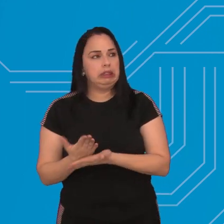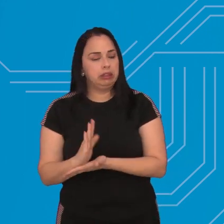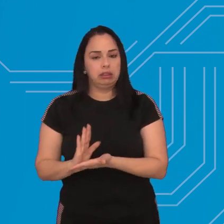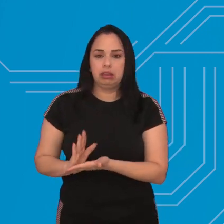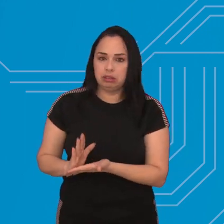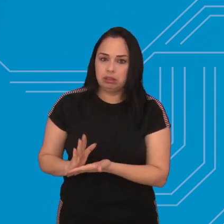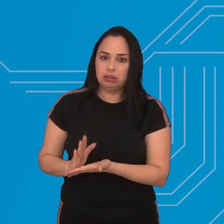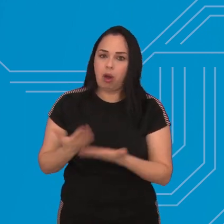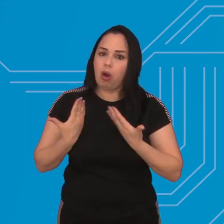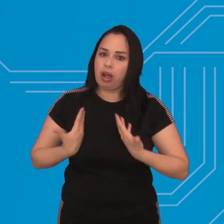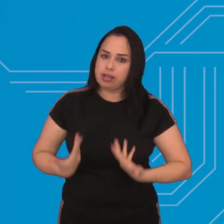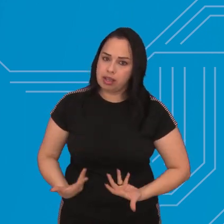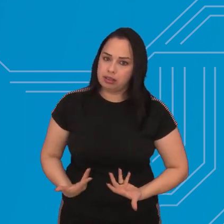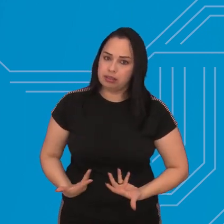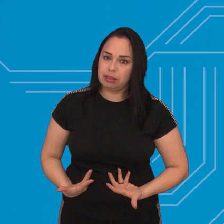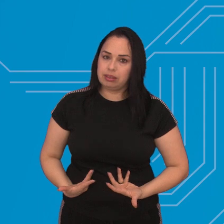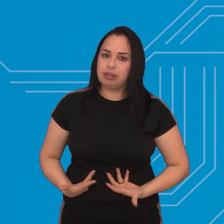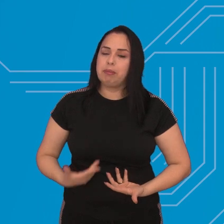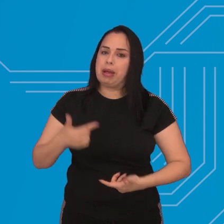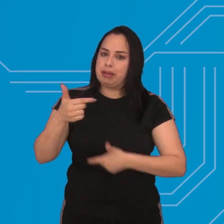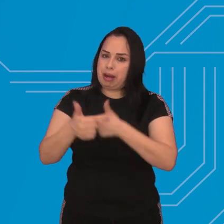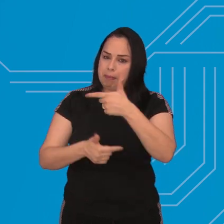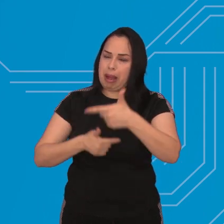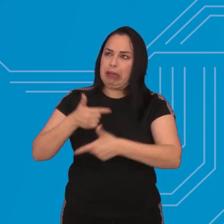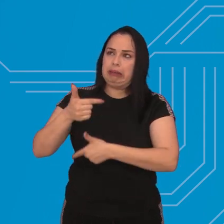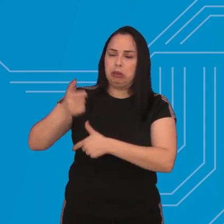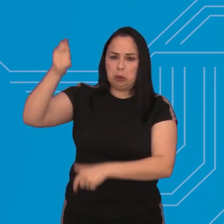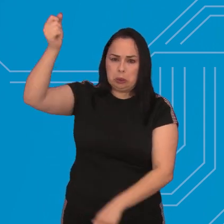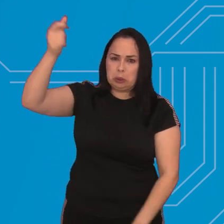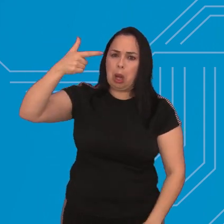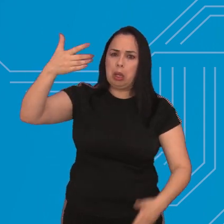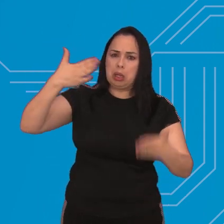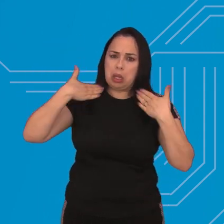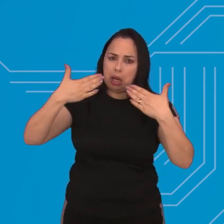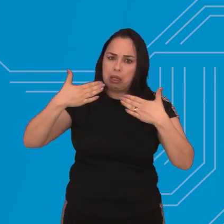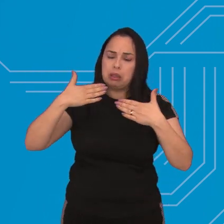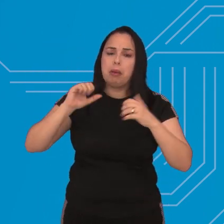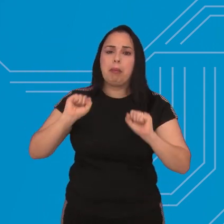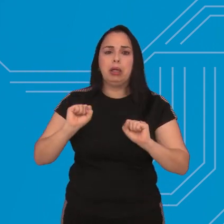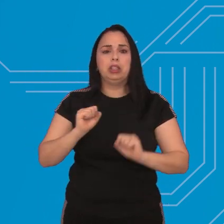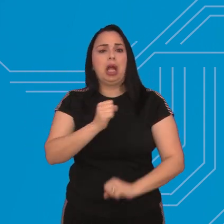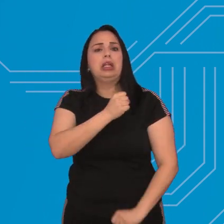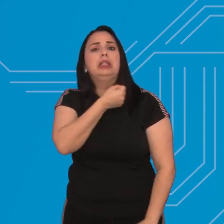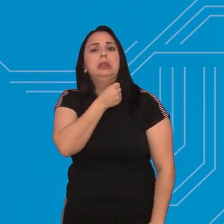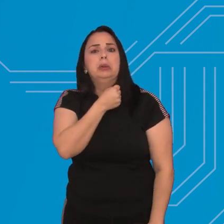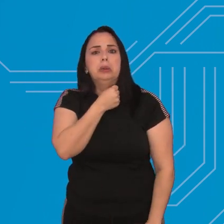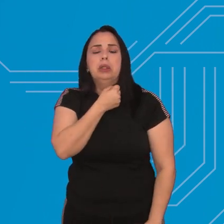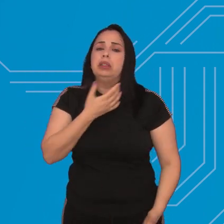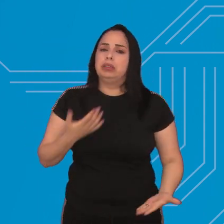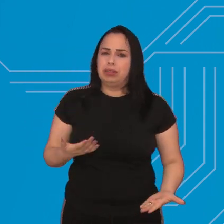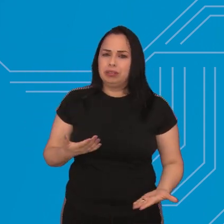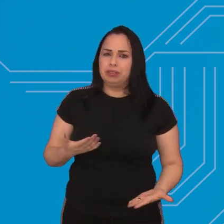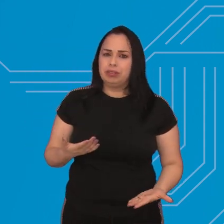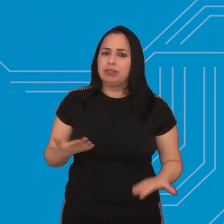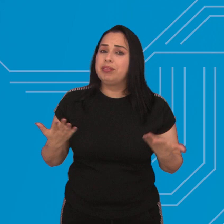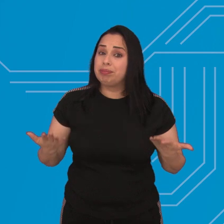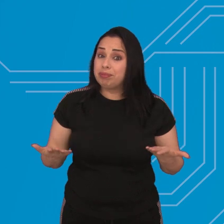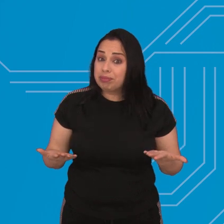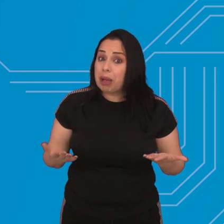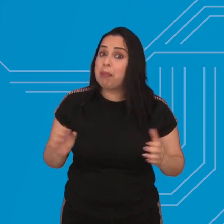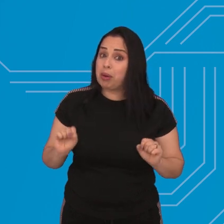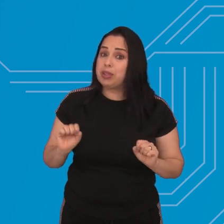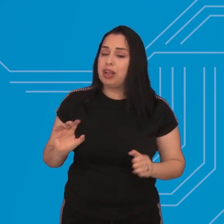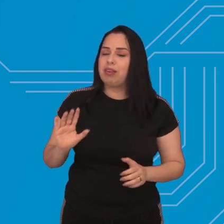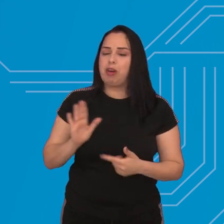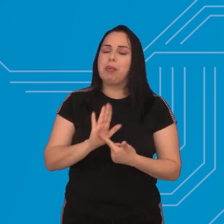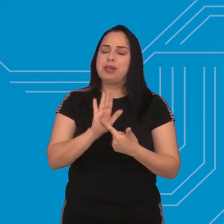cansaço quem precisa lidar com o sol e calor pode enfrentar uma situação chamada estresse térmico conhece esse termo?